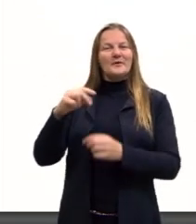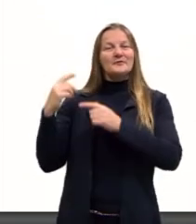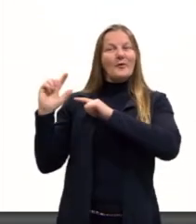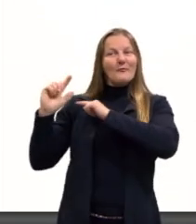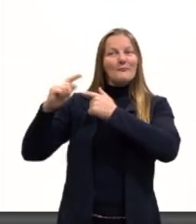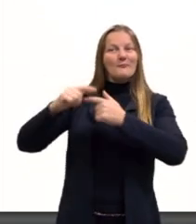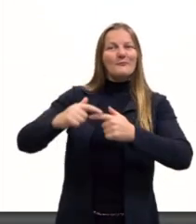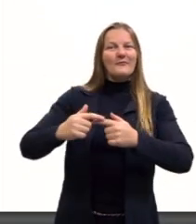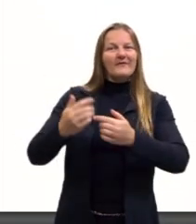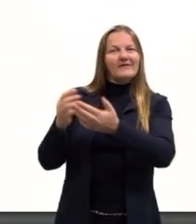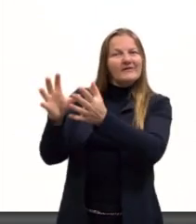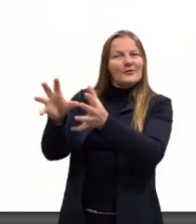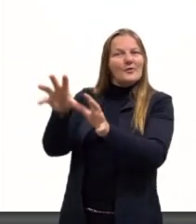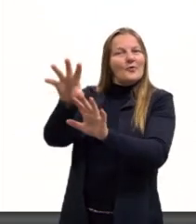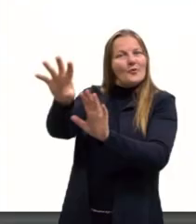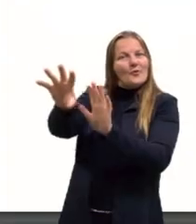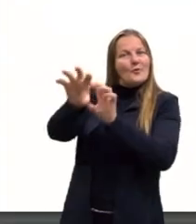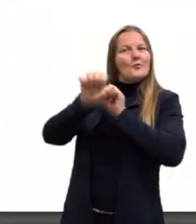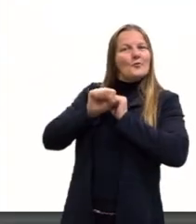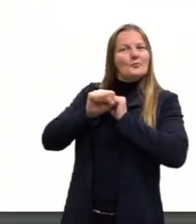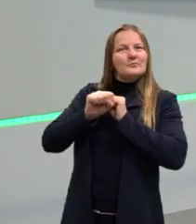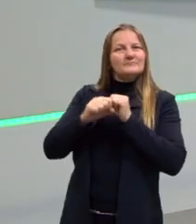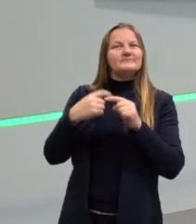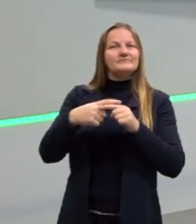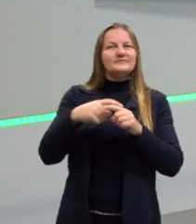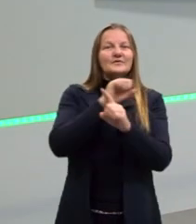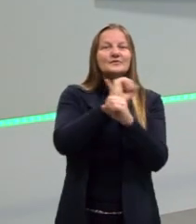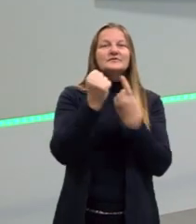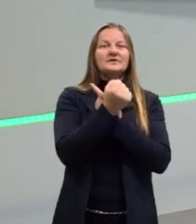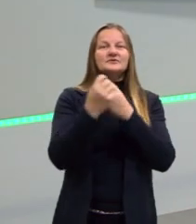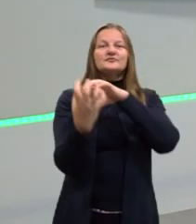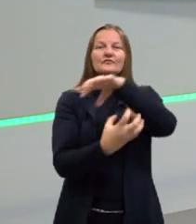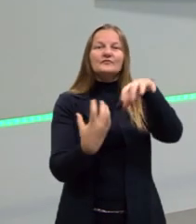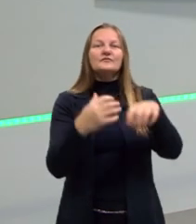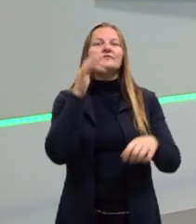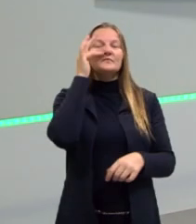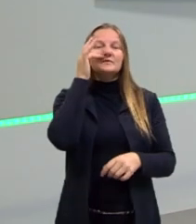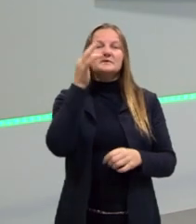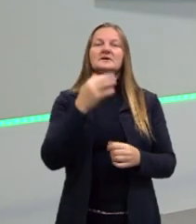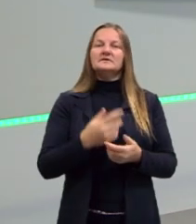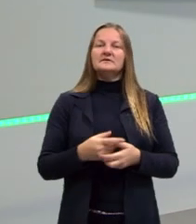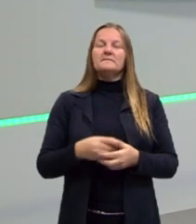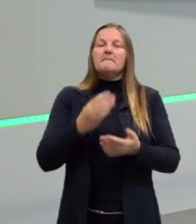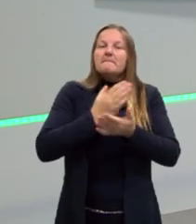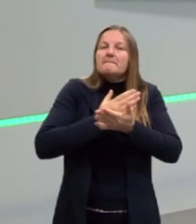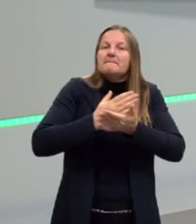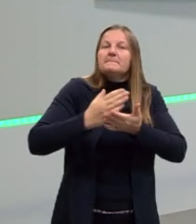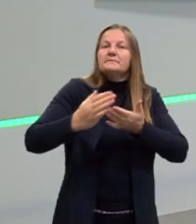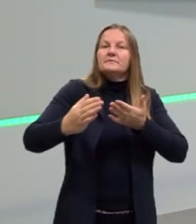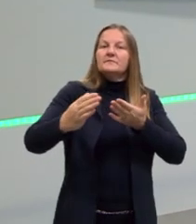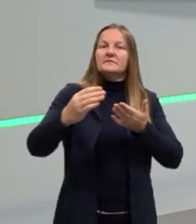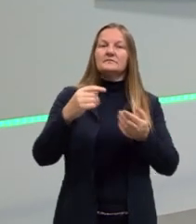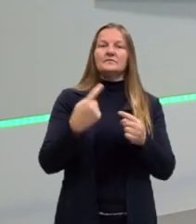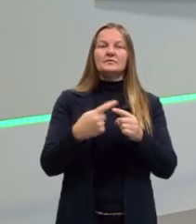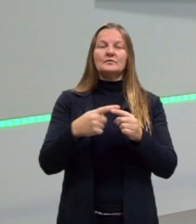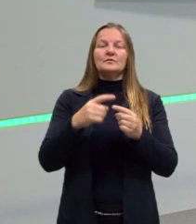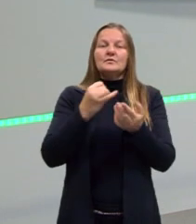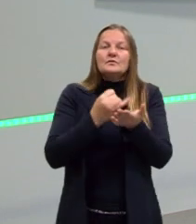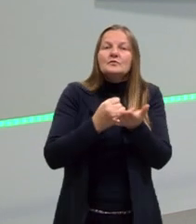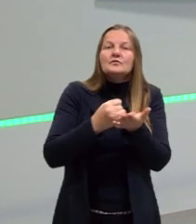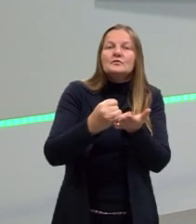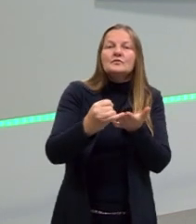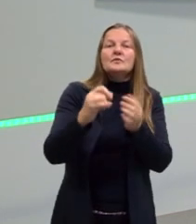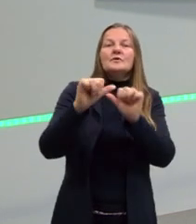forma de política, de organização da sociedade da Revolução Francesa. Então, ela que iniciou o que depois vai se